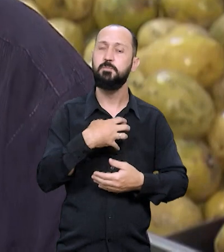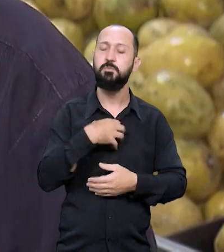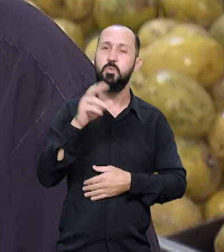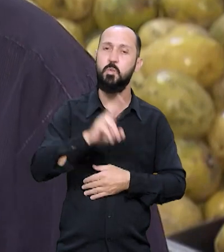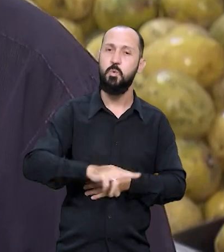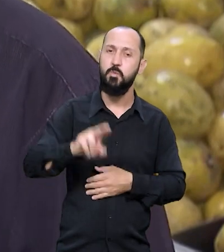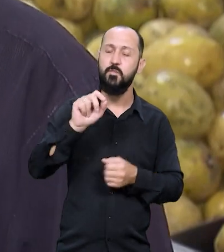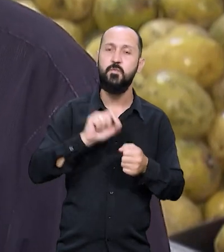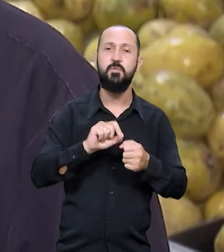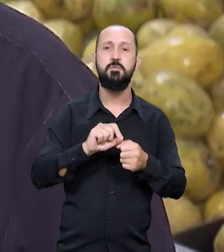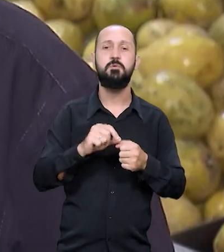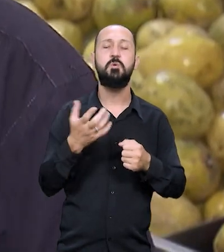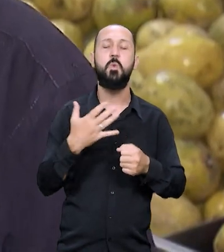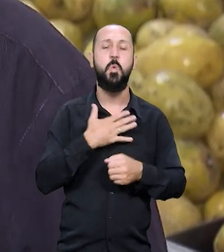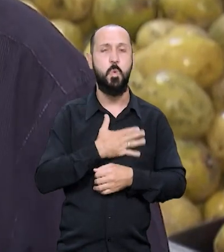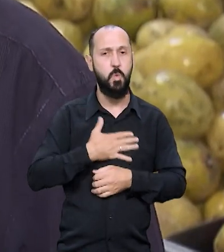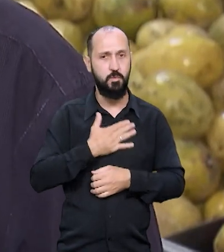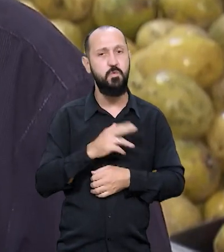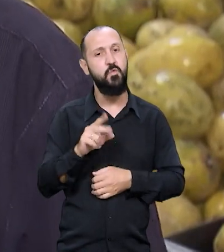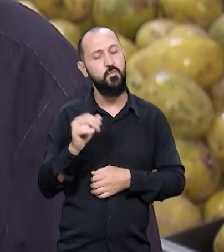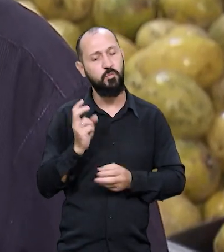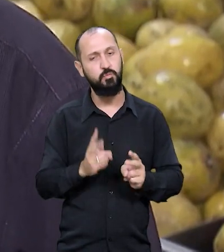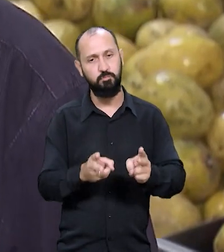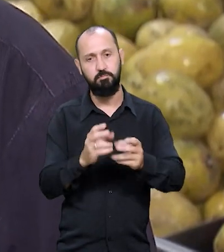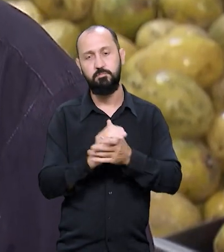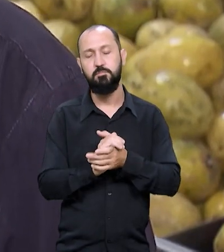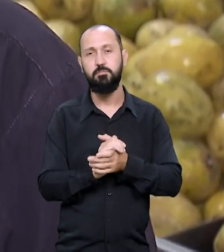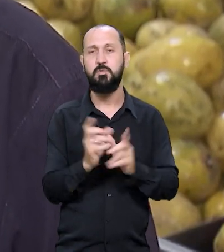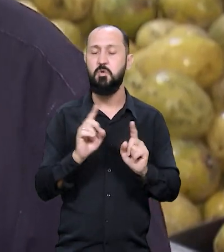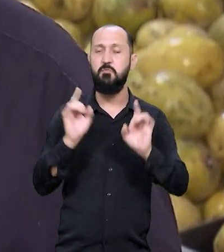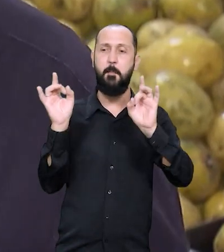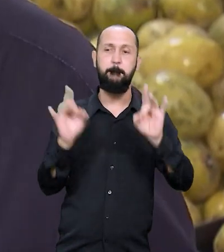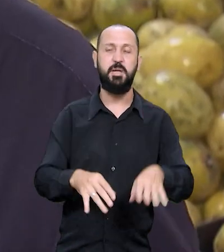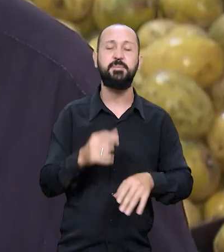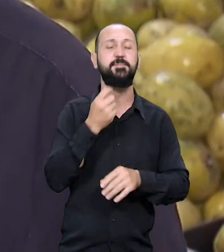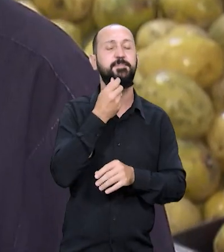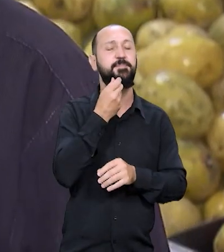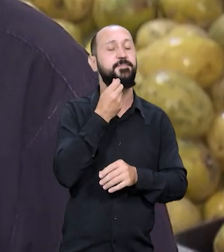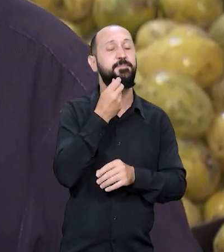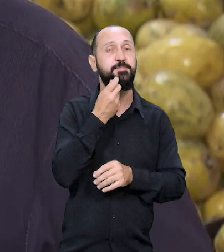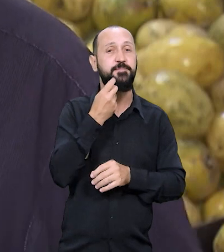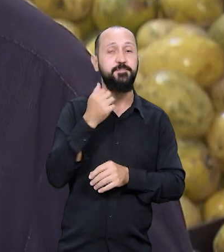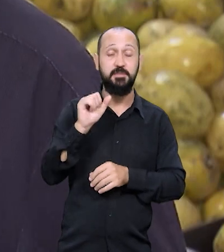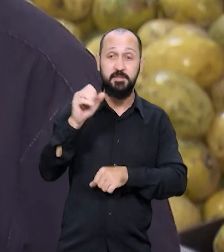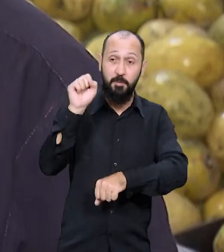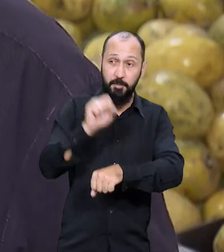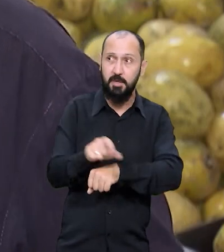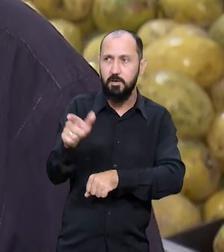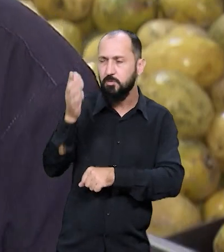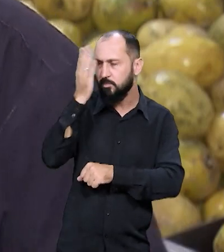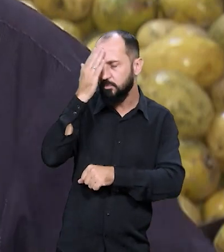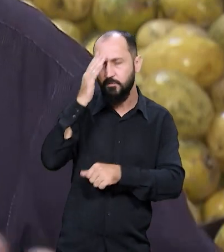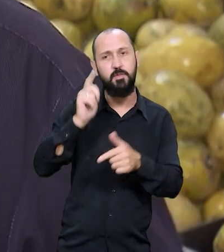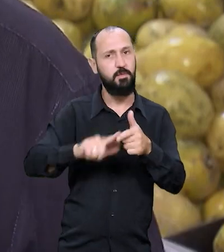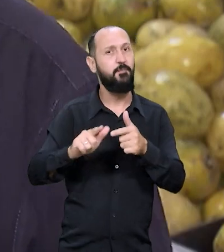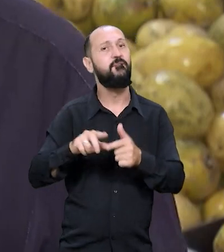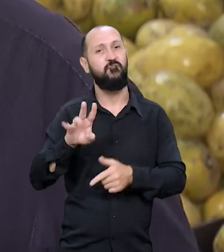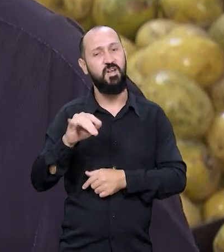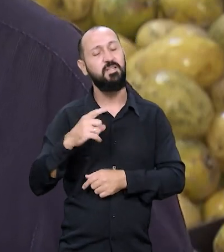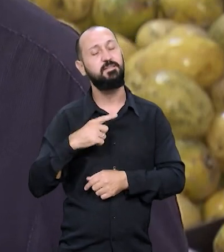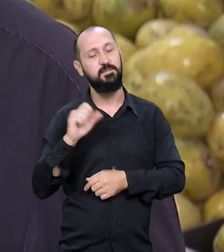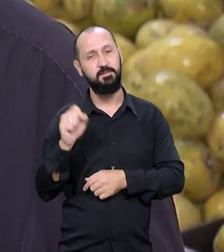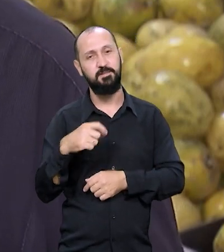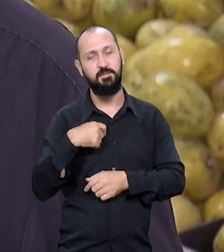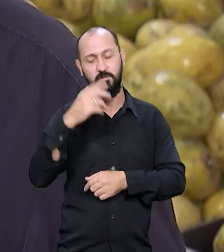me sentir útil fazendo aquilo que gosto, eu vou continuar. Quer dizer, não vou me entregar. Se eu parar isso aqui, eu sei que eu vou ter